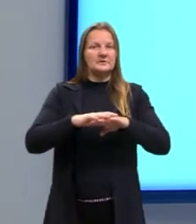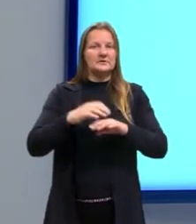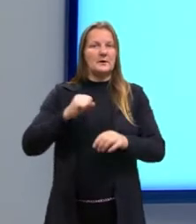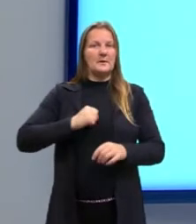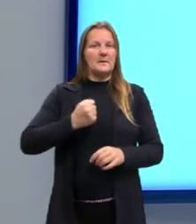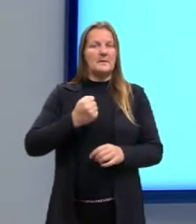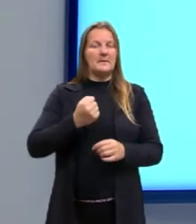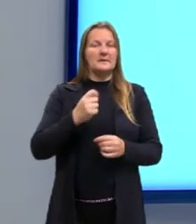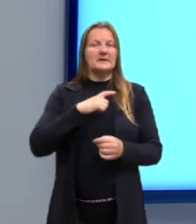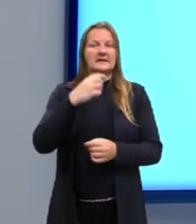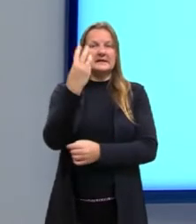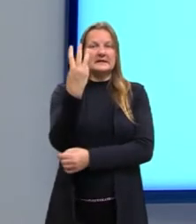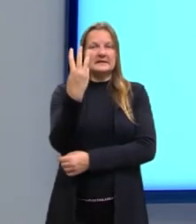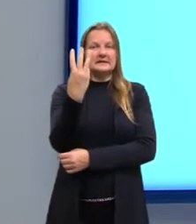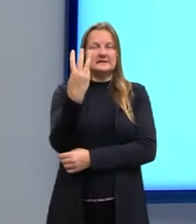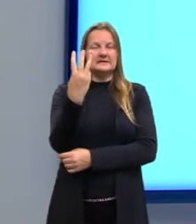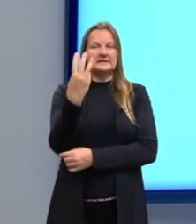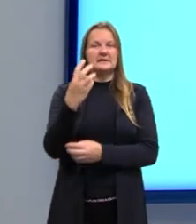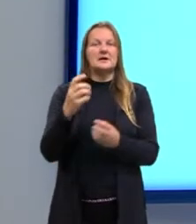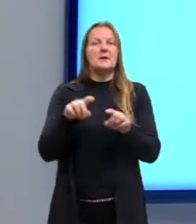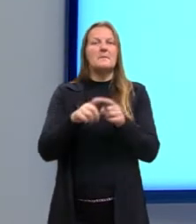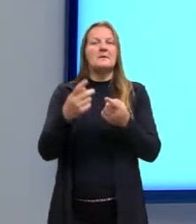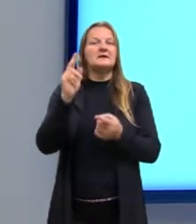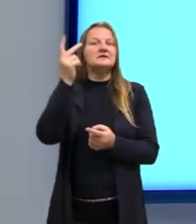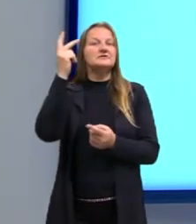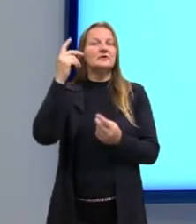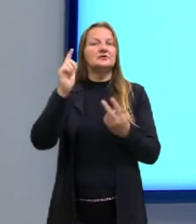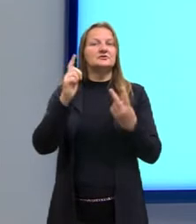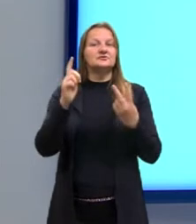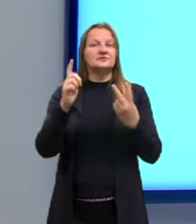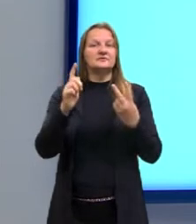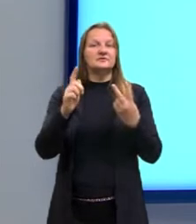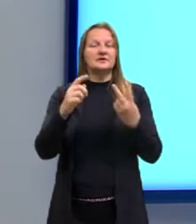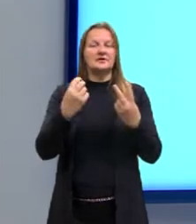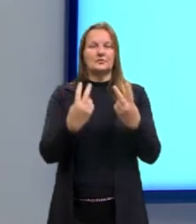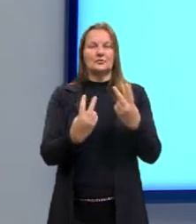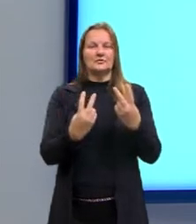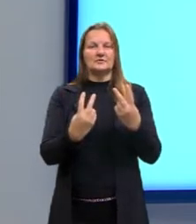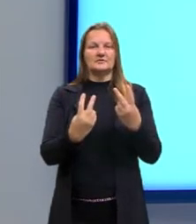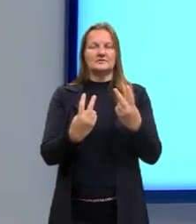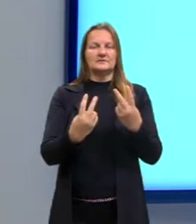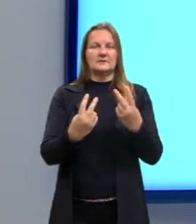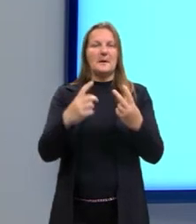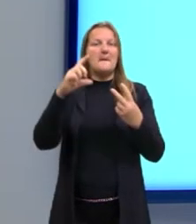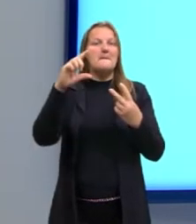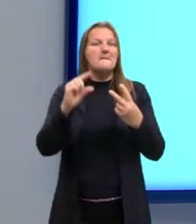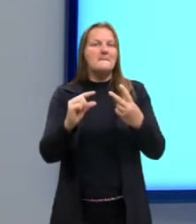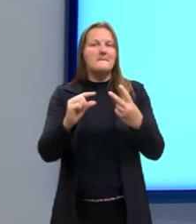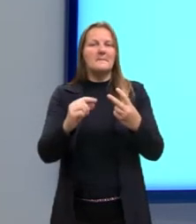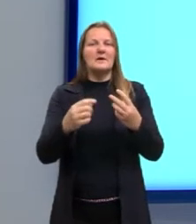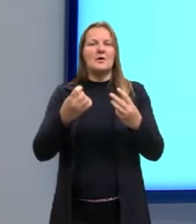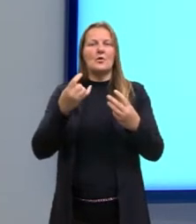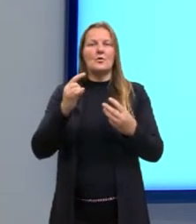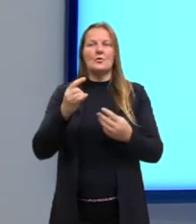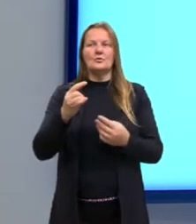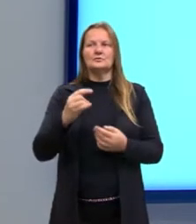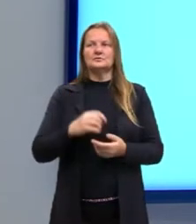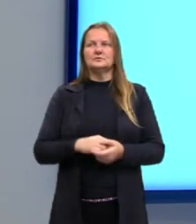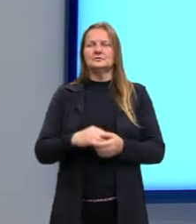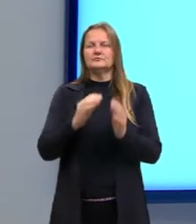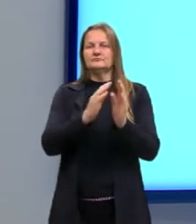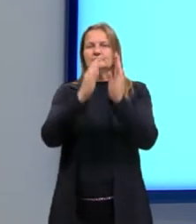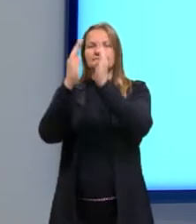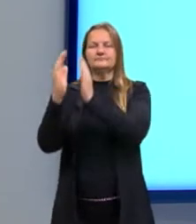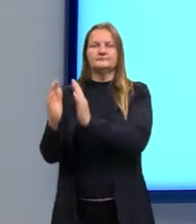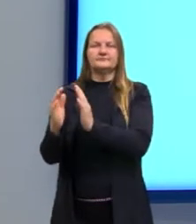peso 3, enquanto história e geografia tem peso 2. E na última coluna, nós